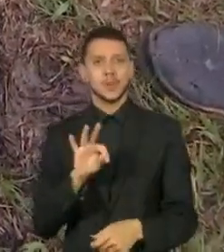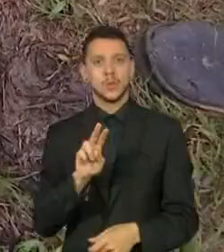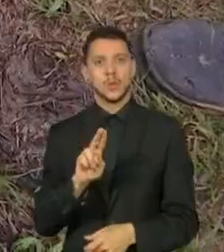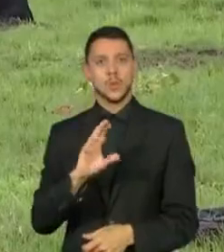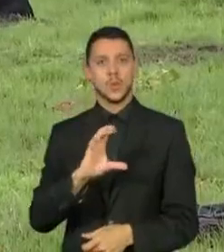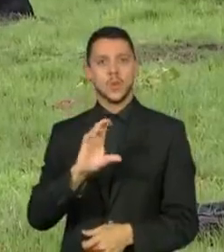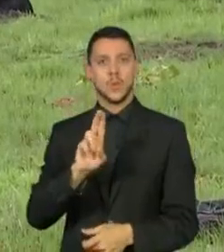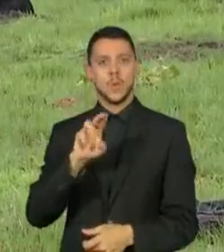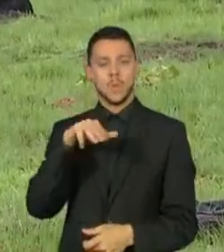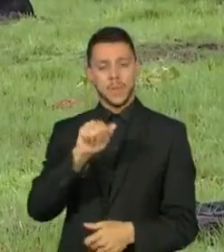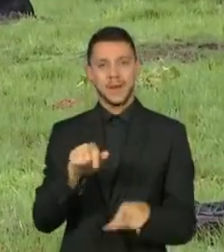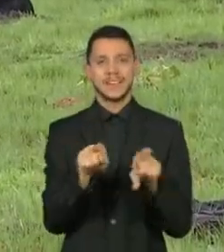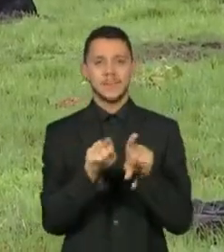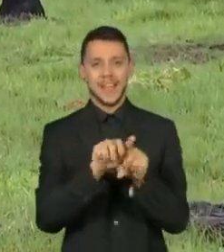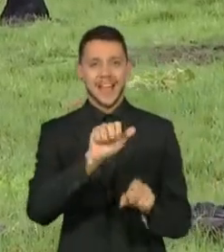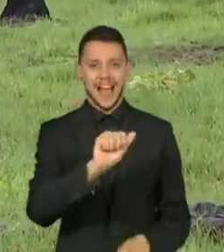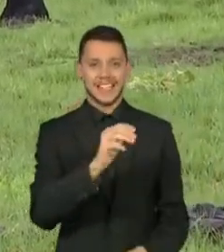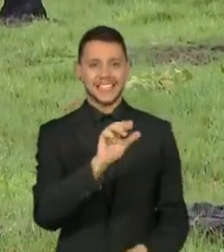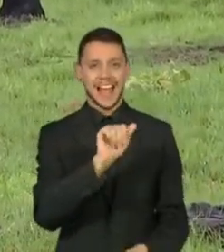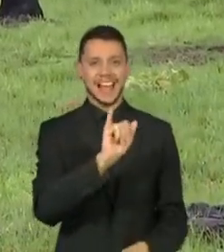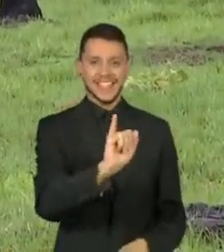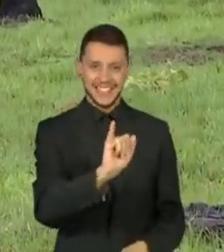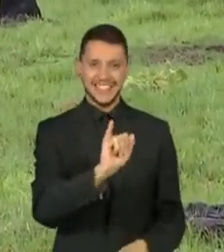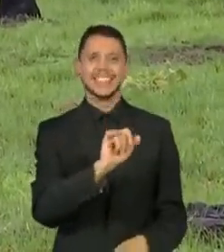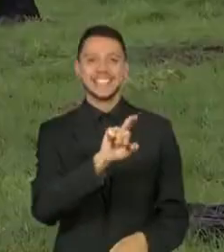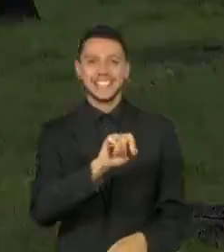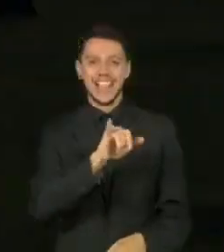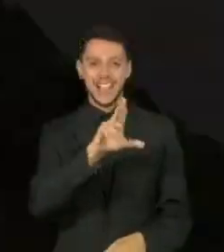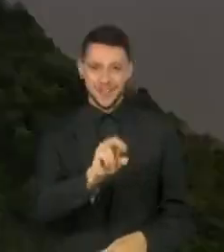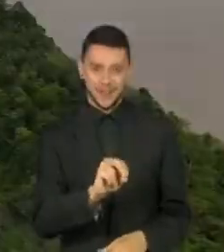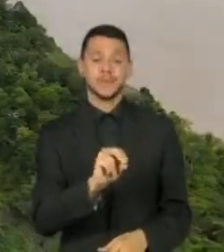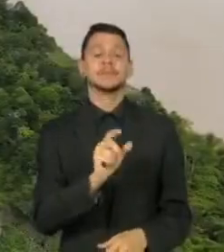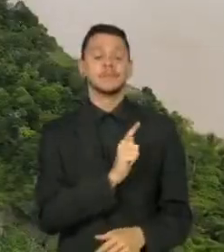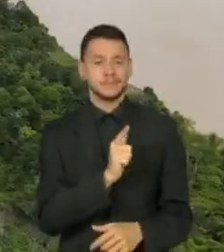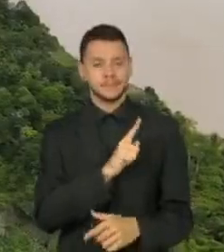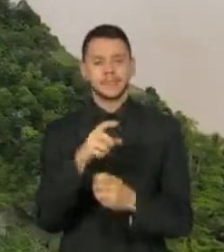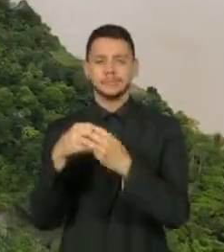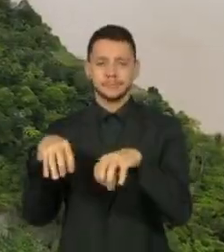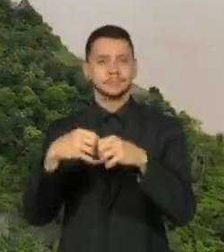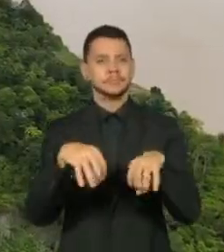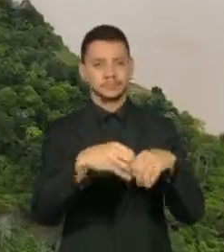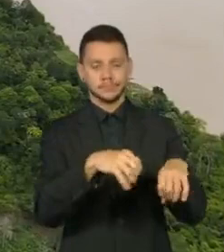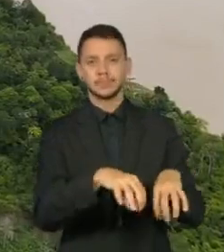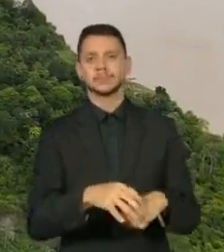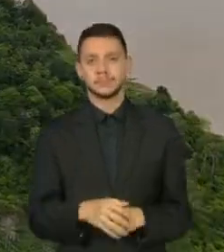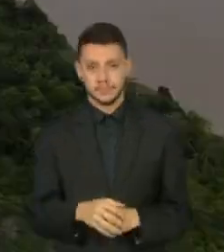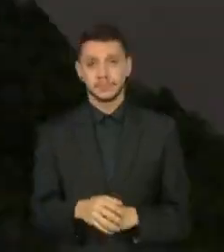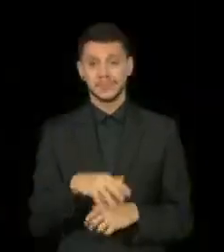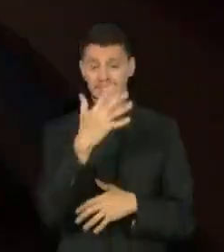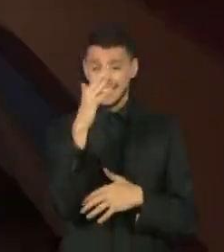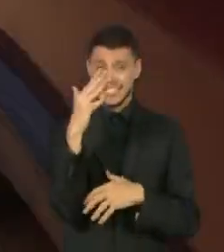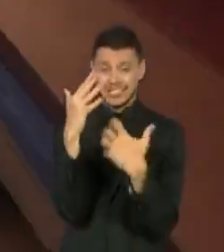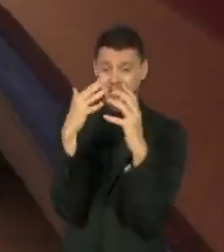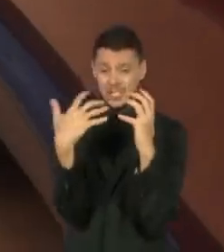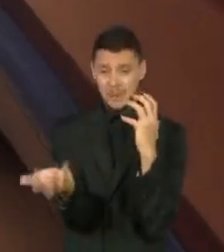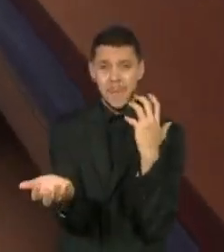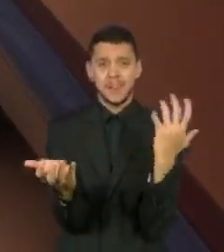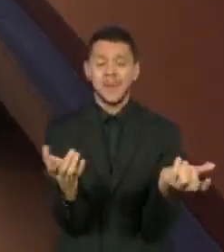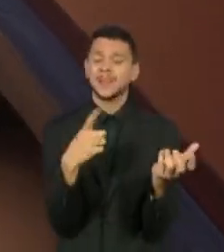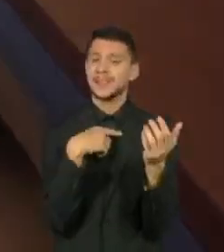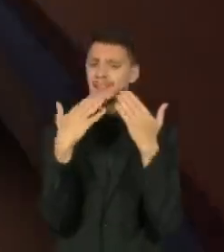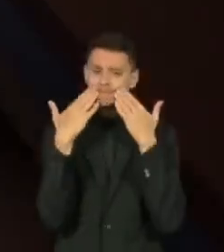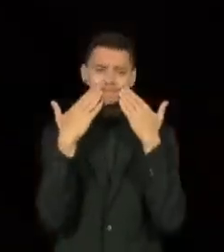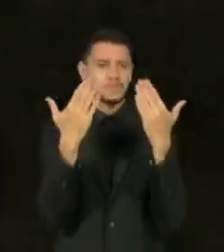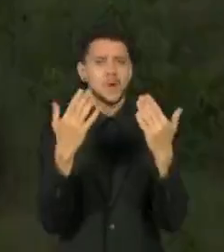assaizeiros. Eu acho que é quase um desprezo, sabe, pela floresta. Desmatamento está escancarado. Pela